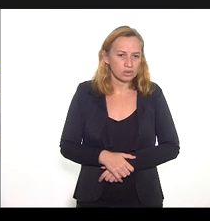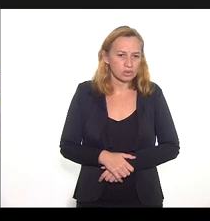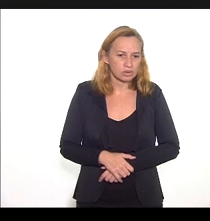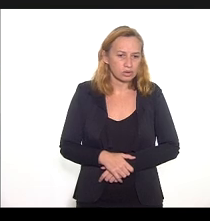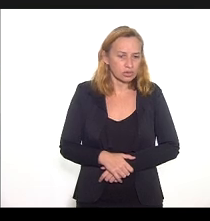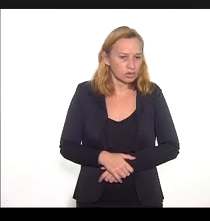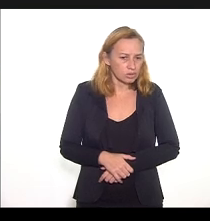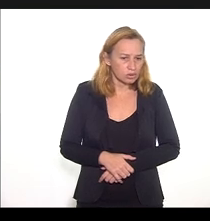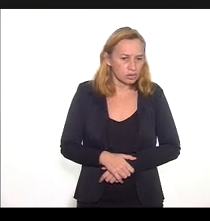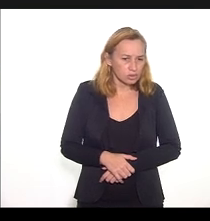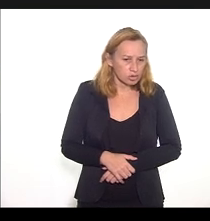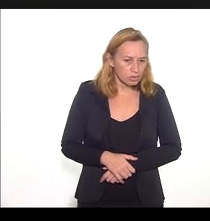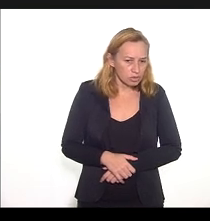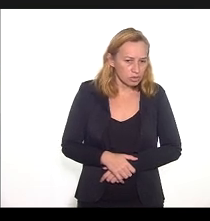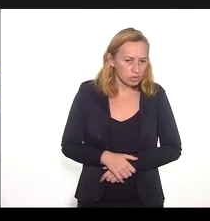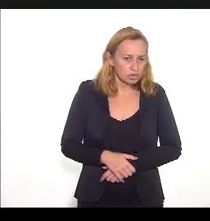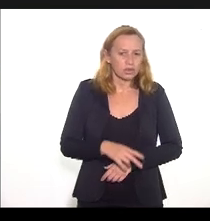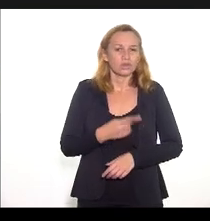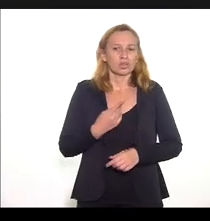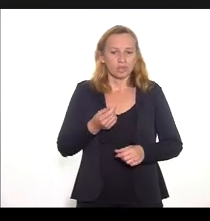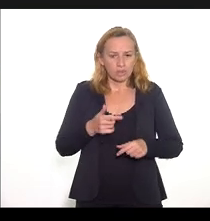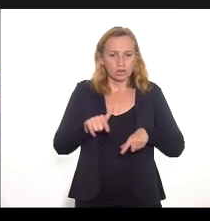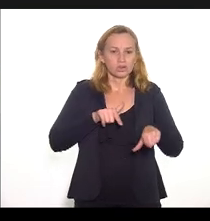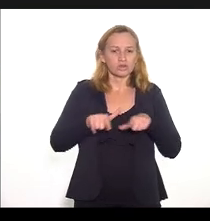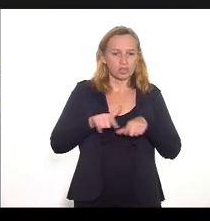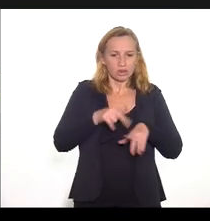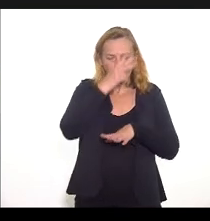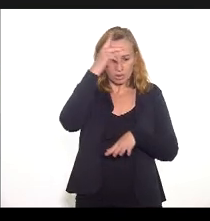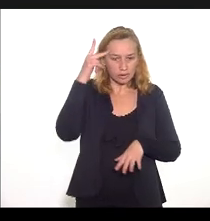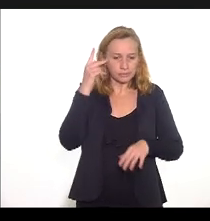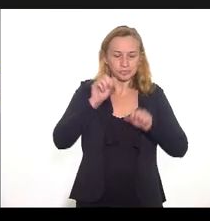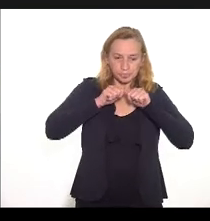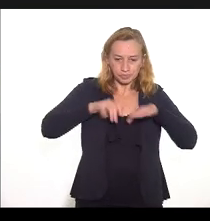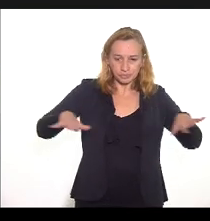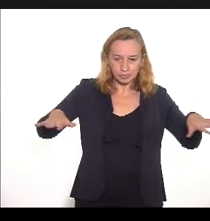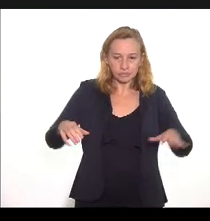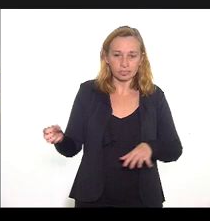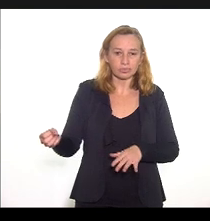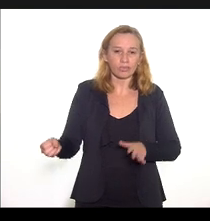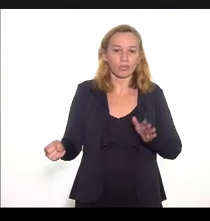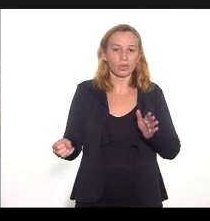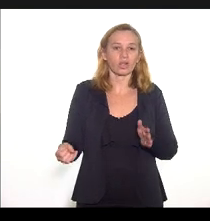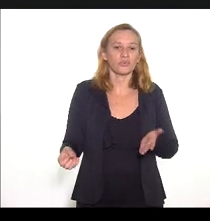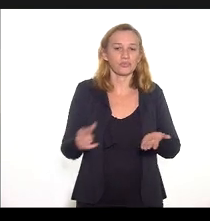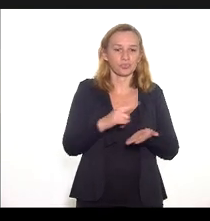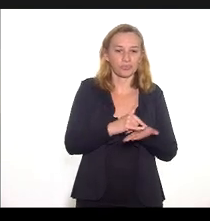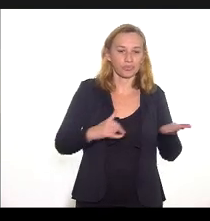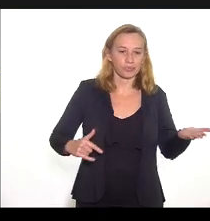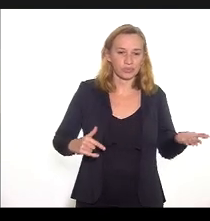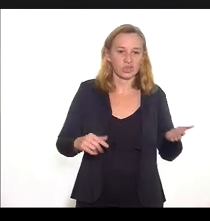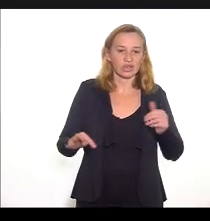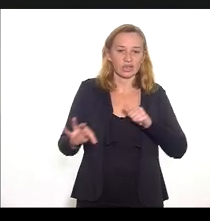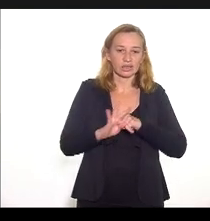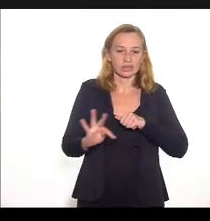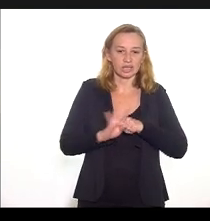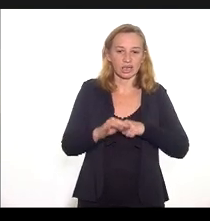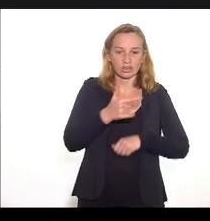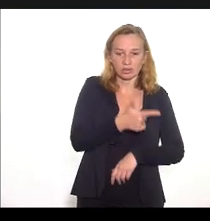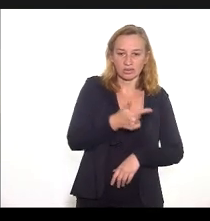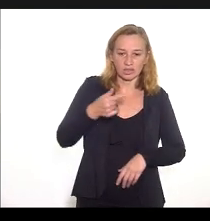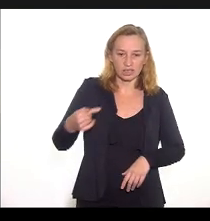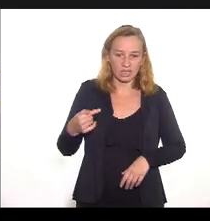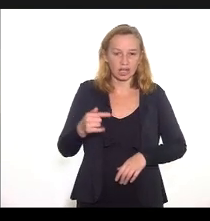A coordenação de saúde do trabalhador destaca-se a elaboração e divulgação da nota técnica CES-SVS, número 27,